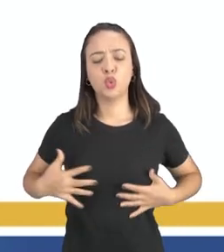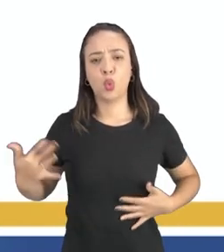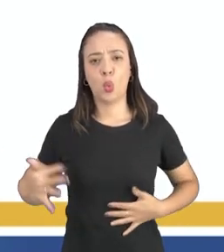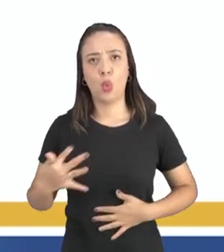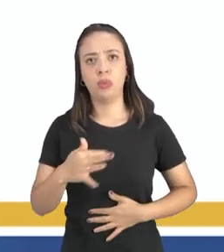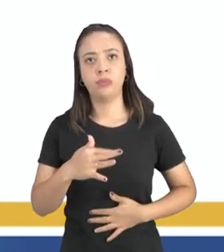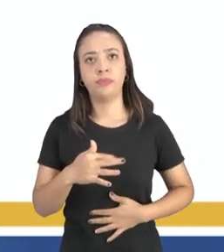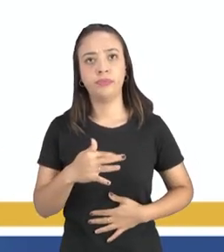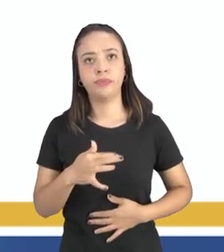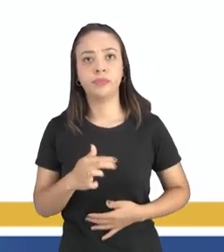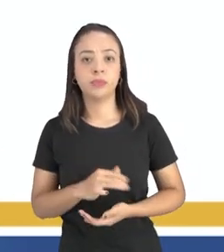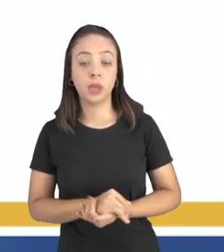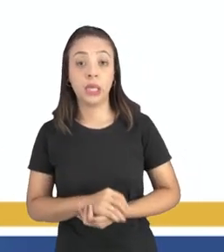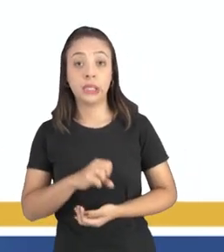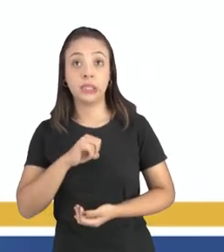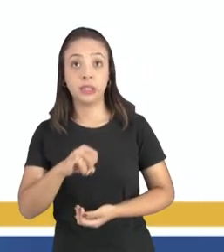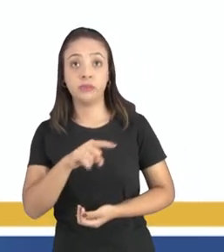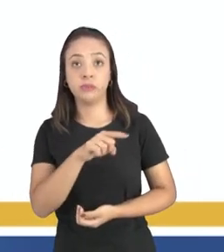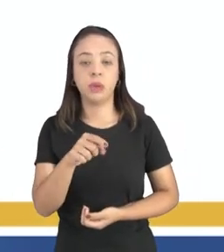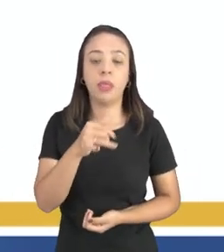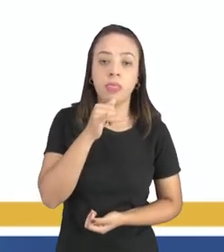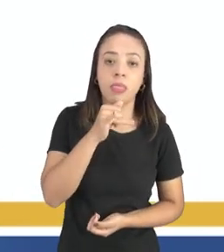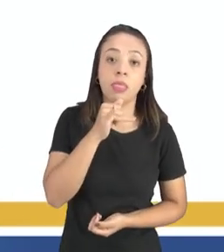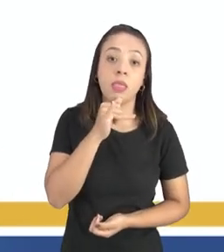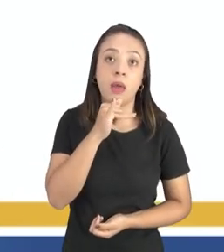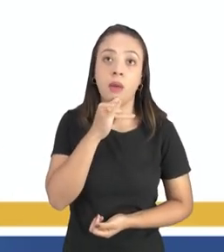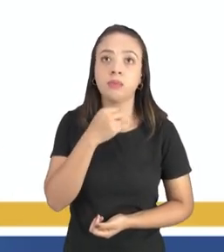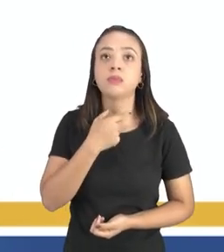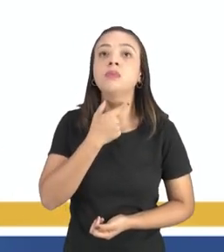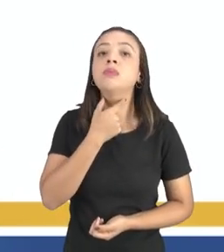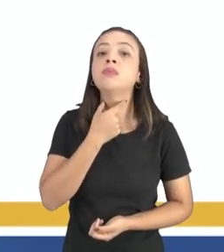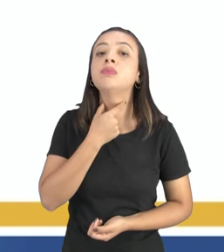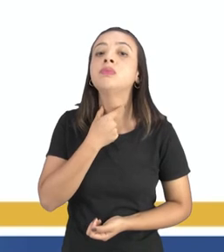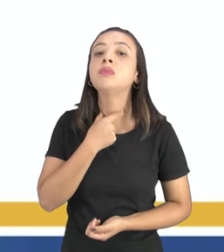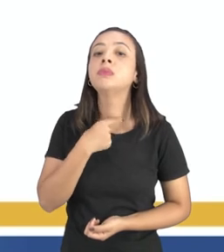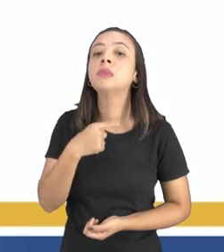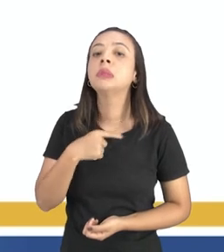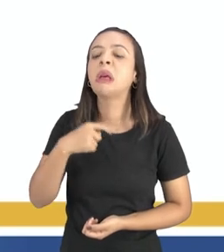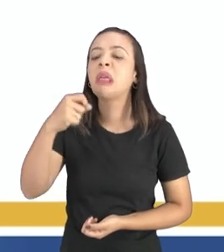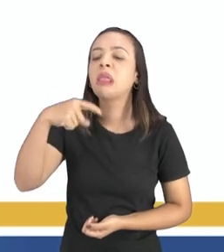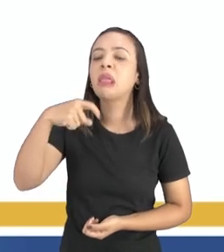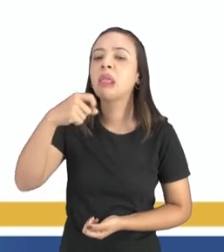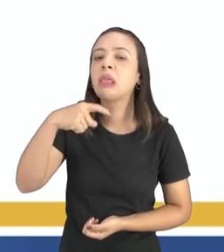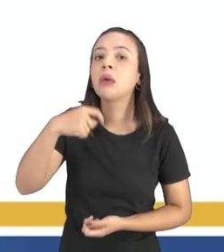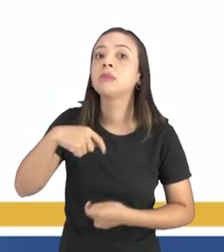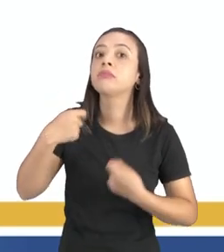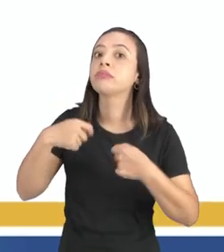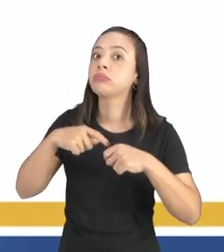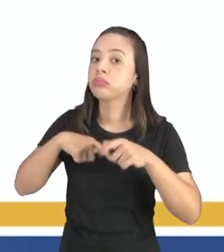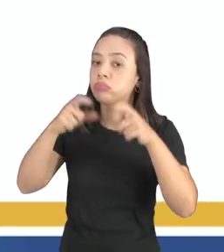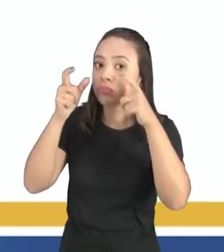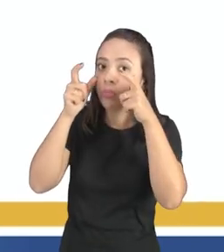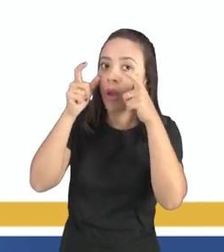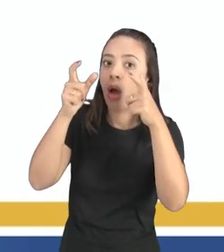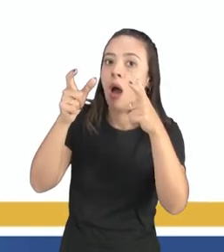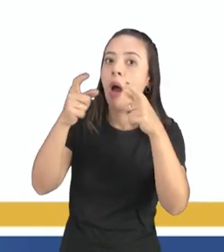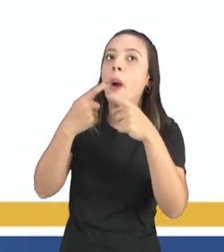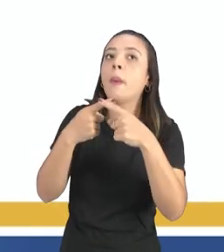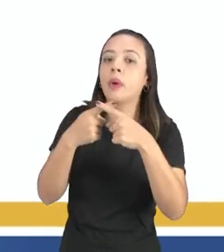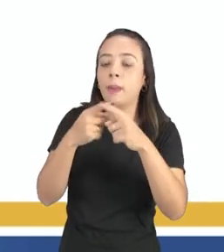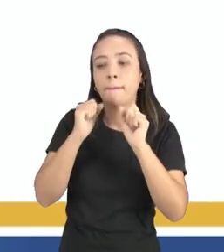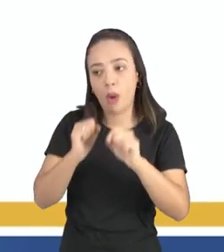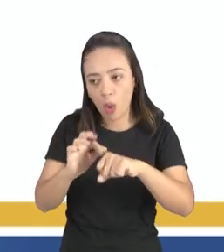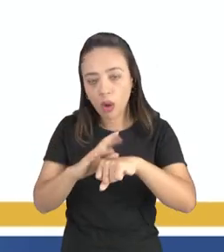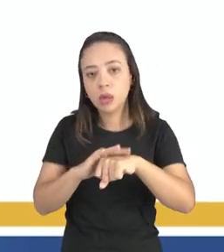rotículas e tiver acúmulo de pus na pleura pulmonar é bom você ficar alerta porque isso pode ser um sinal de agravamento da doença